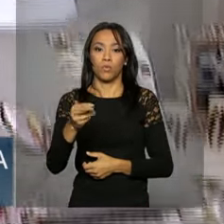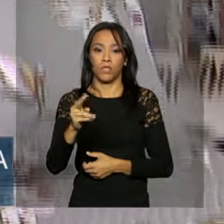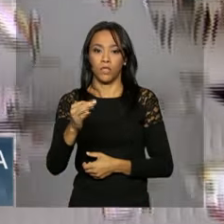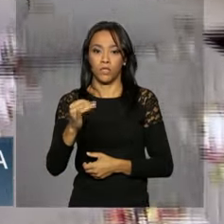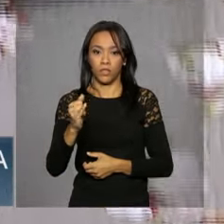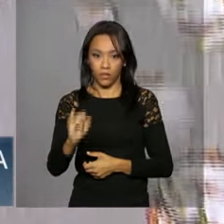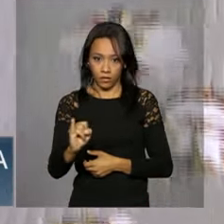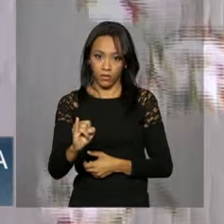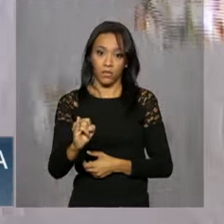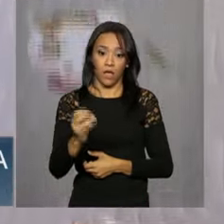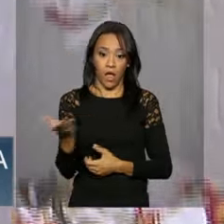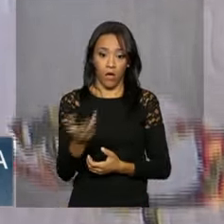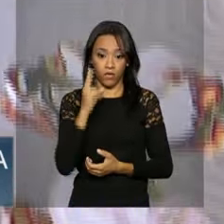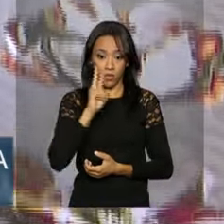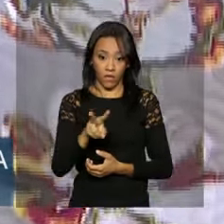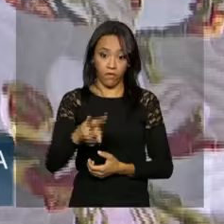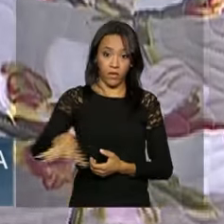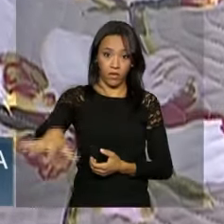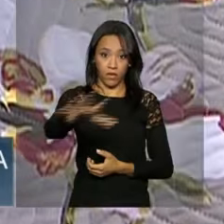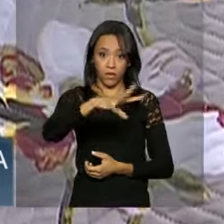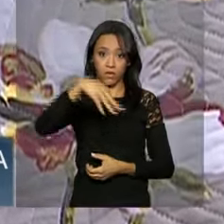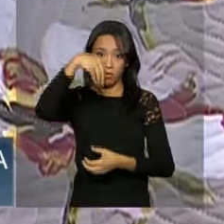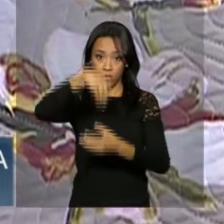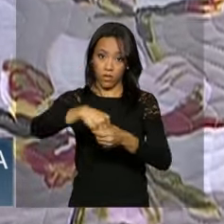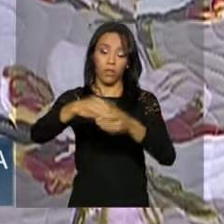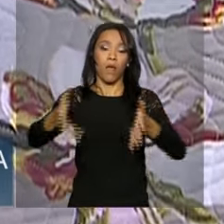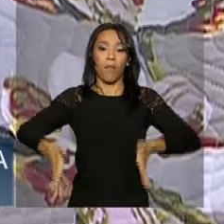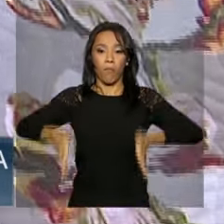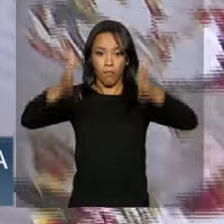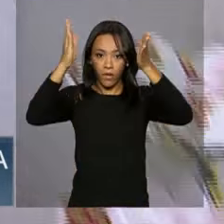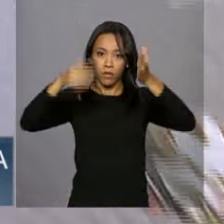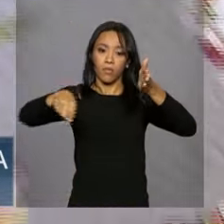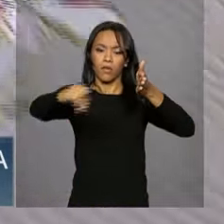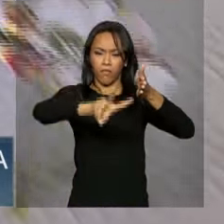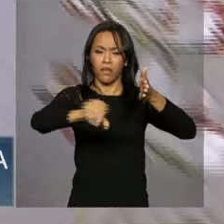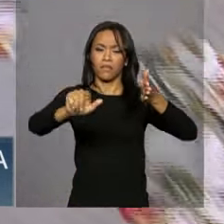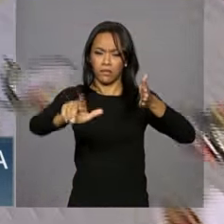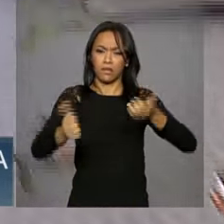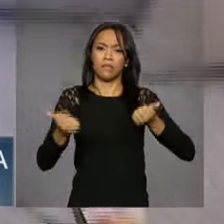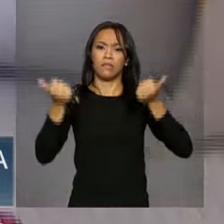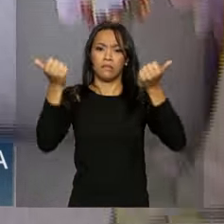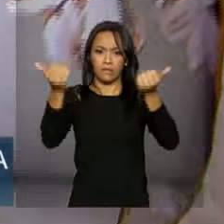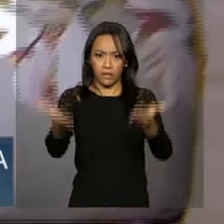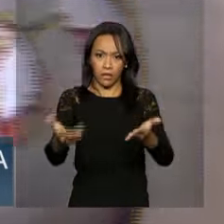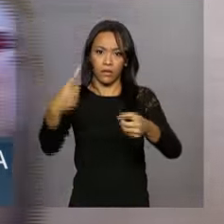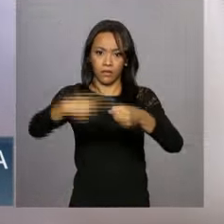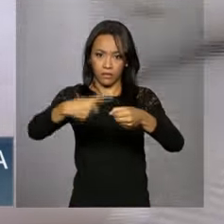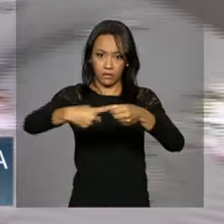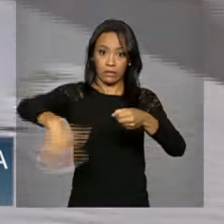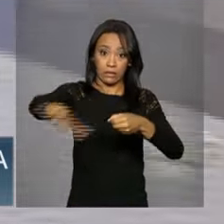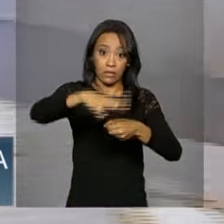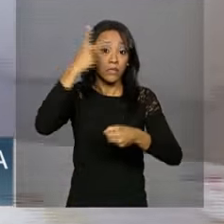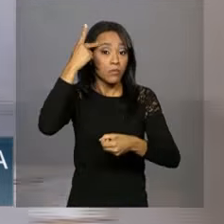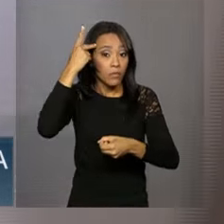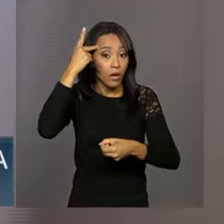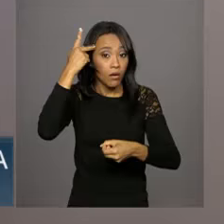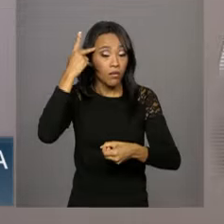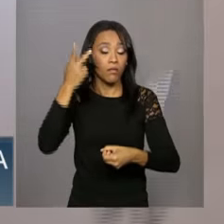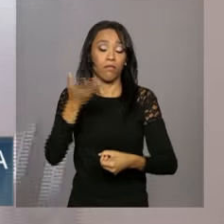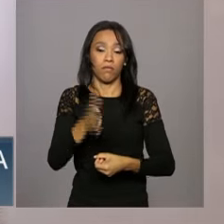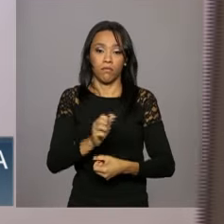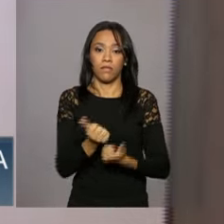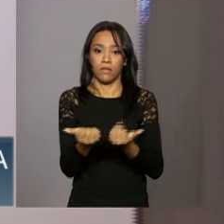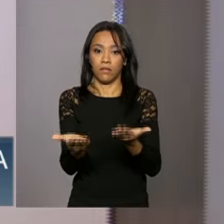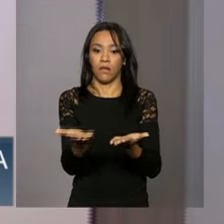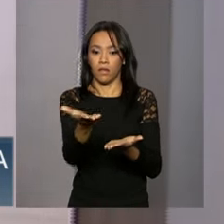Estamos vendo aí imagens internas do apartamento que será entregue em Indaiatuba. Lembrando que esse é o